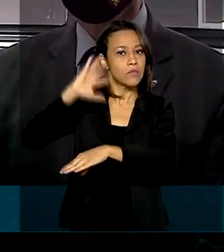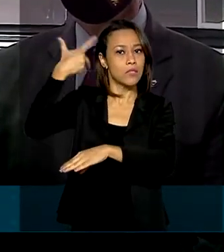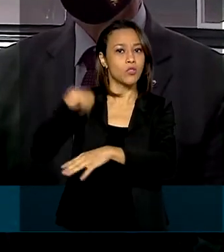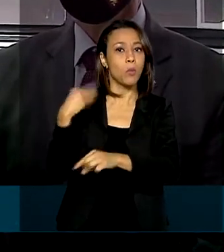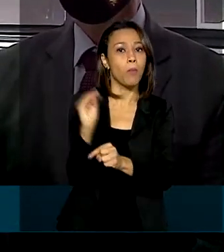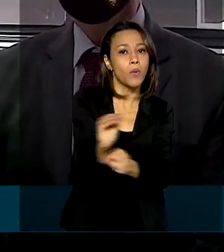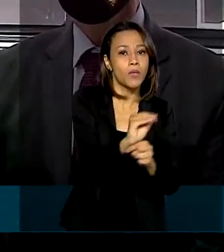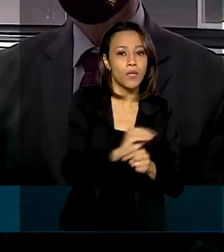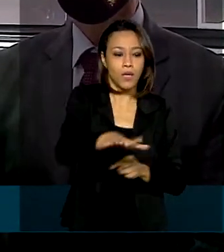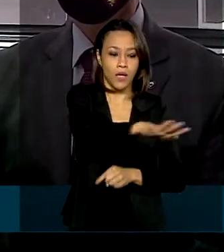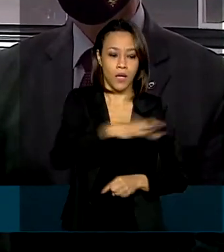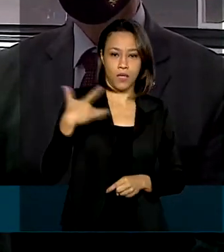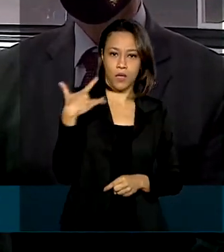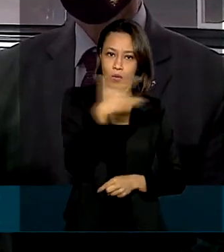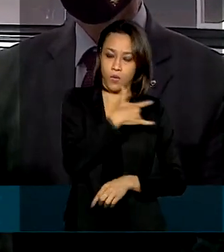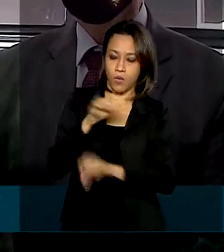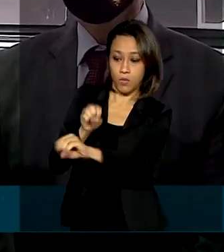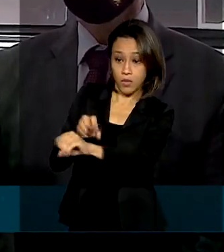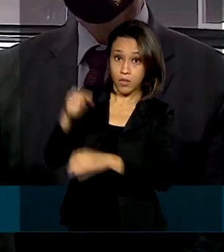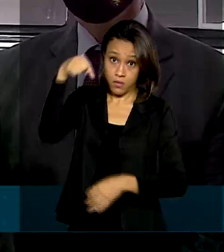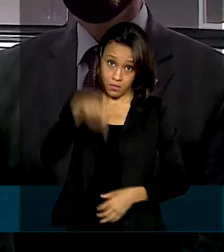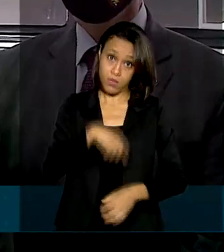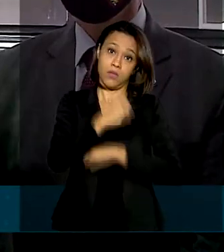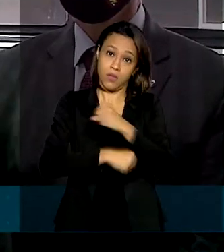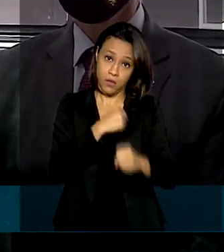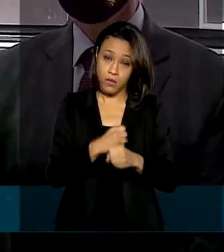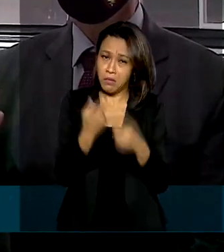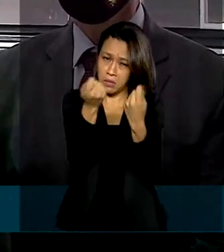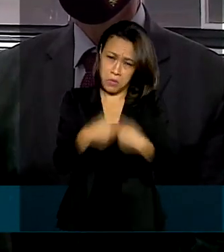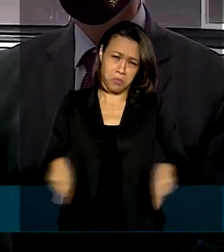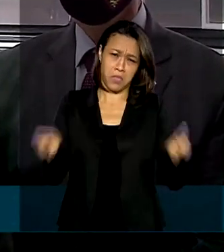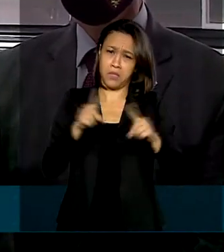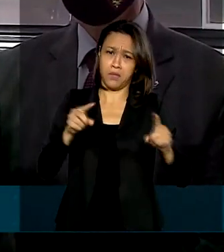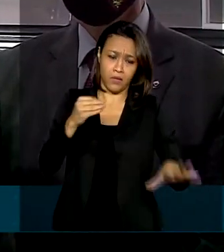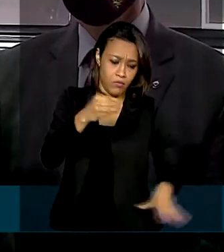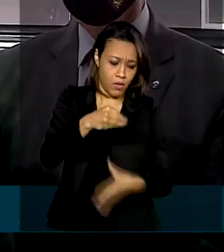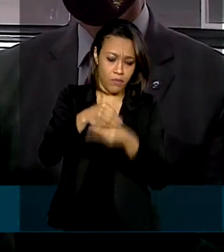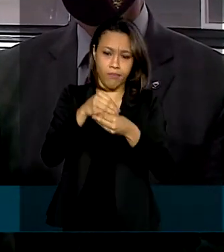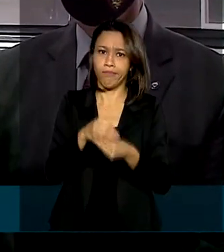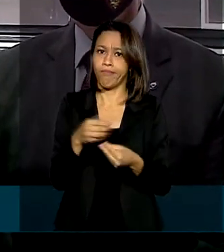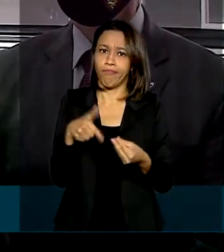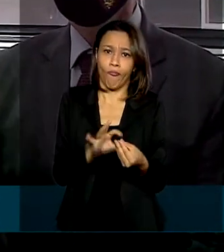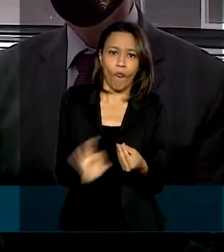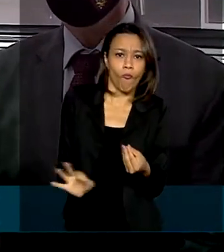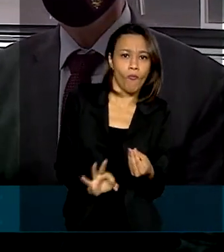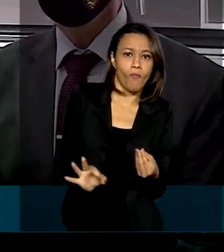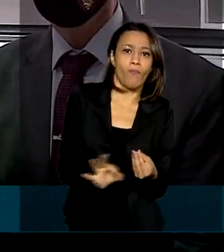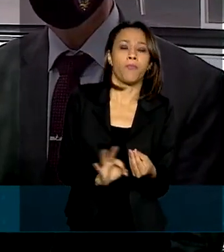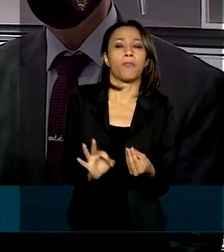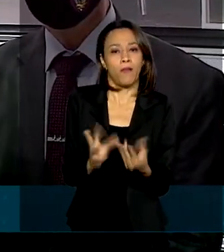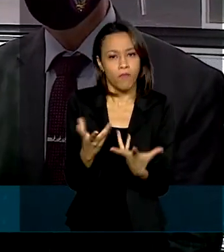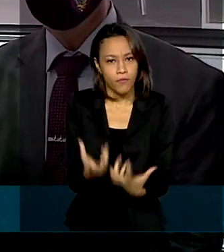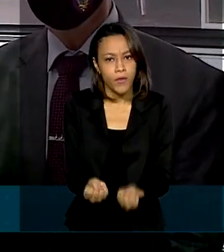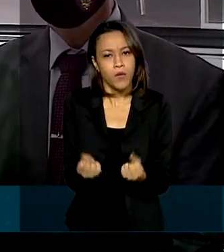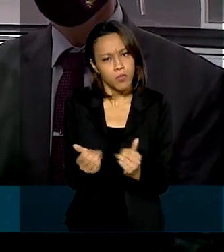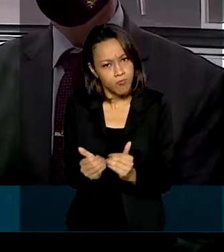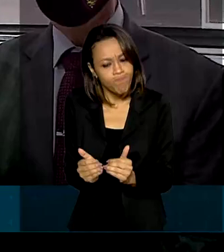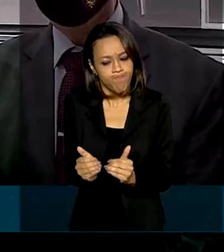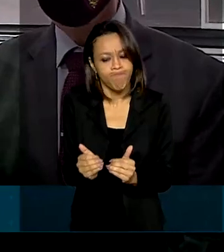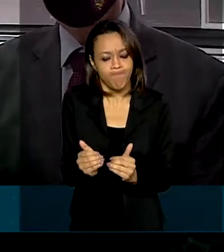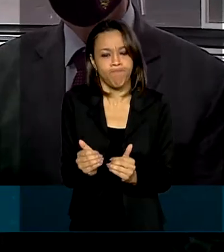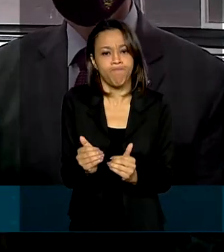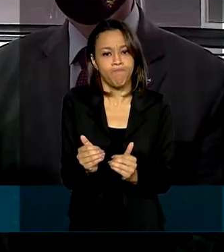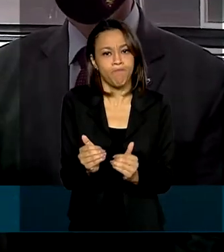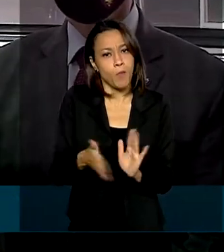e a educação esse ano, sem precisar de nenhuma indexação. Então nós vamos avançar nessas reformas,